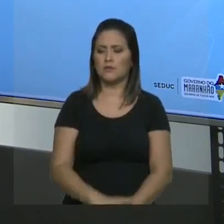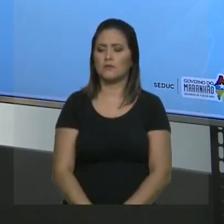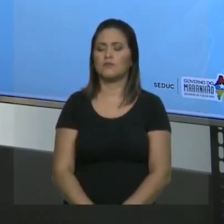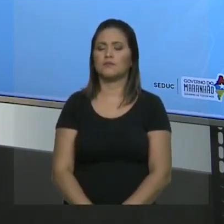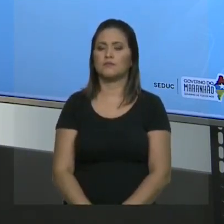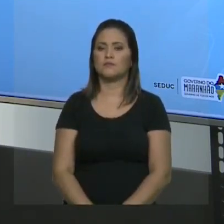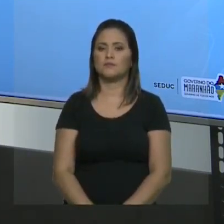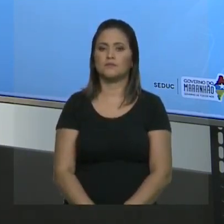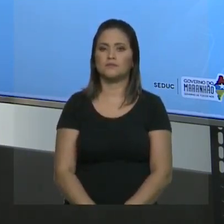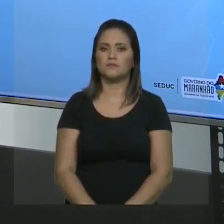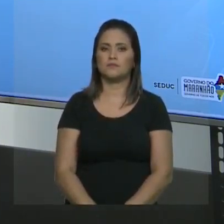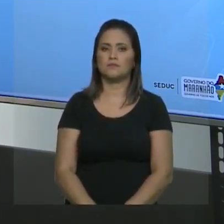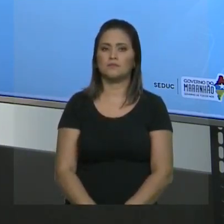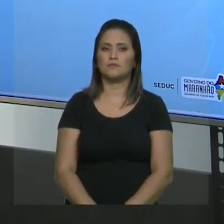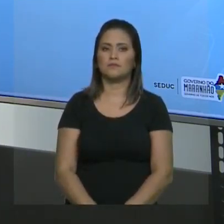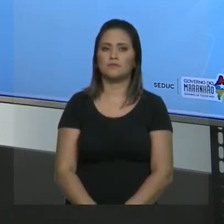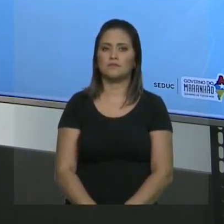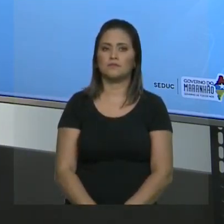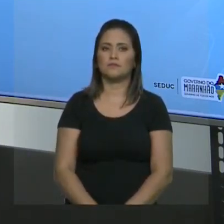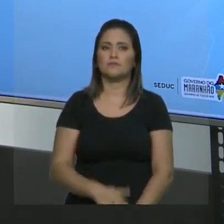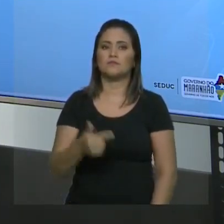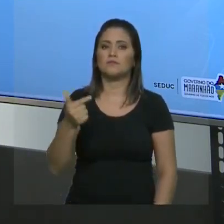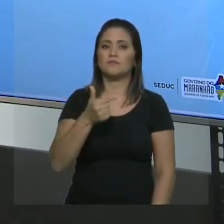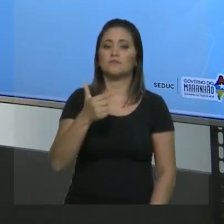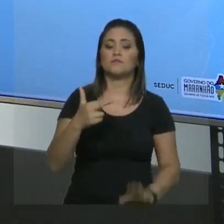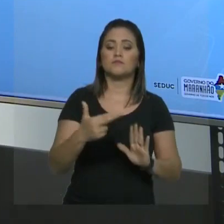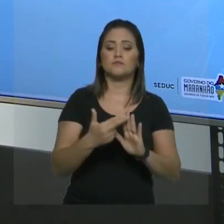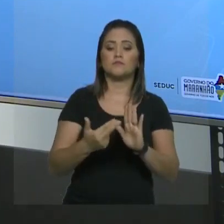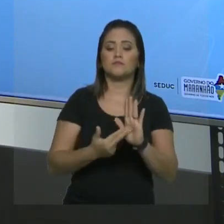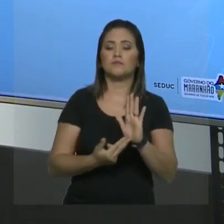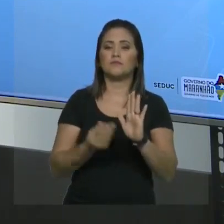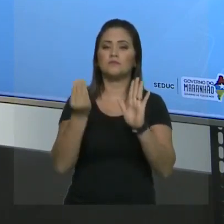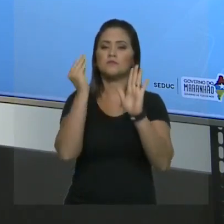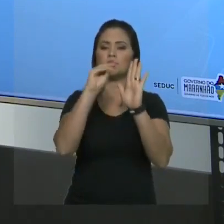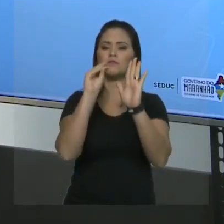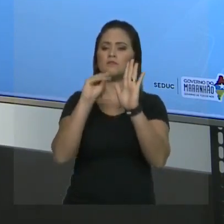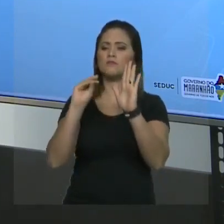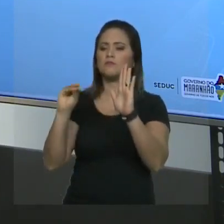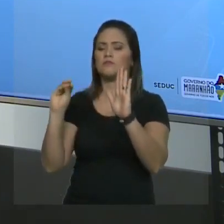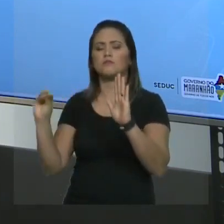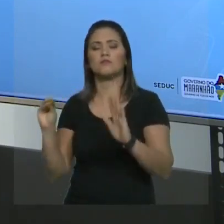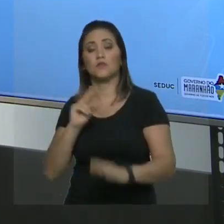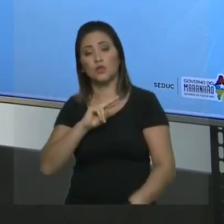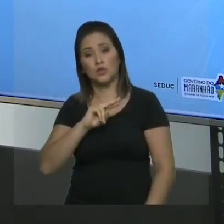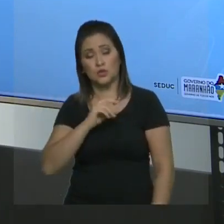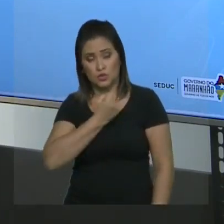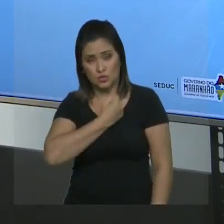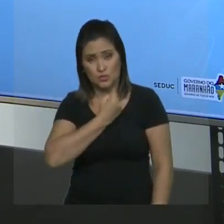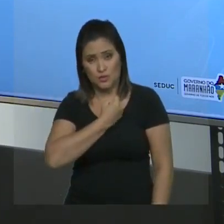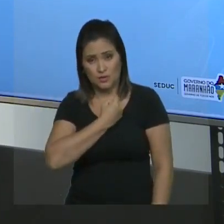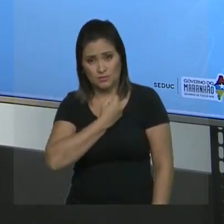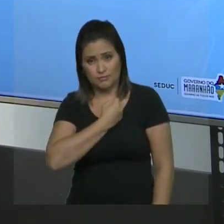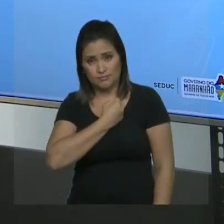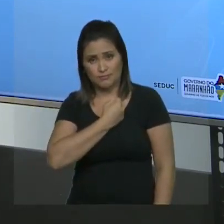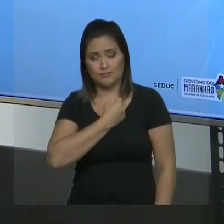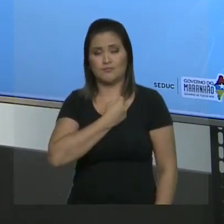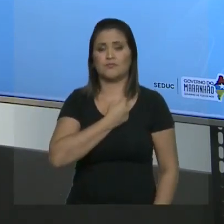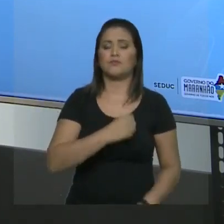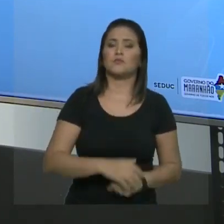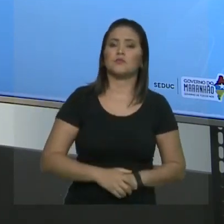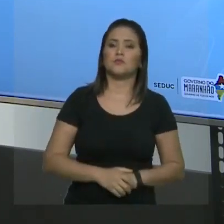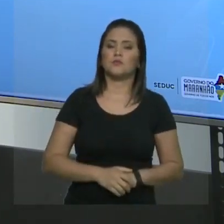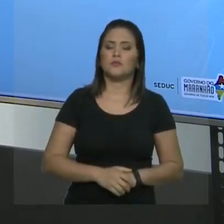Achei a cadeia principal? Tudo bem. Segunda regra, numerar a cadeia principal. Qual é a prioridade? Grupo funcional. Hidrocarboneto tem